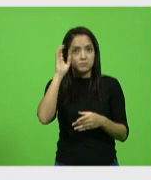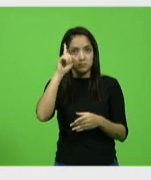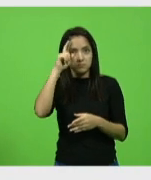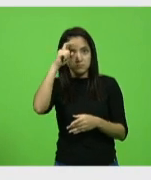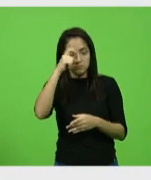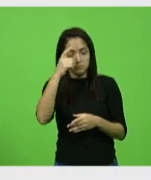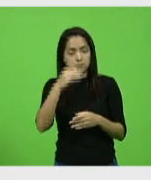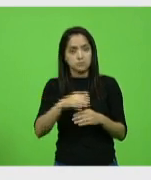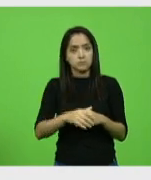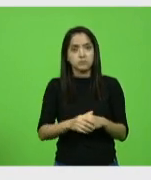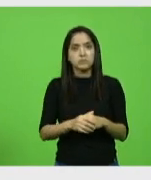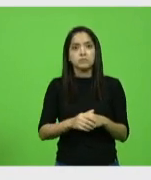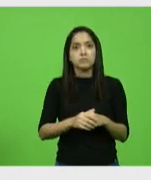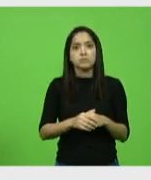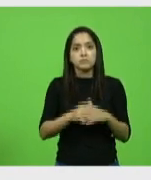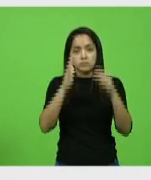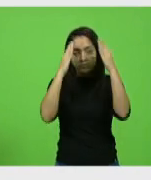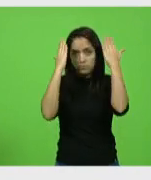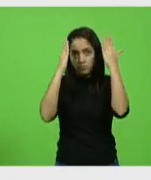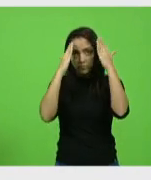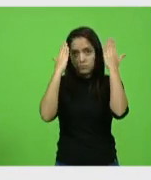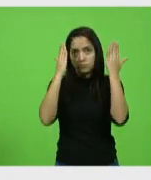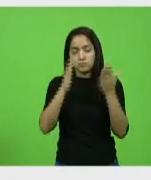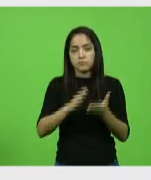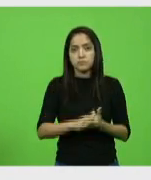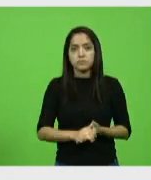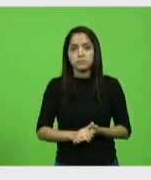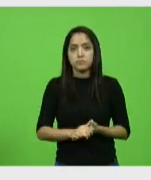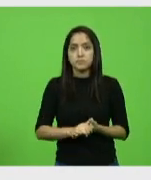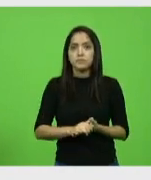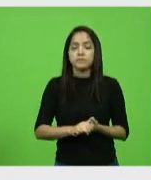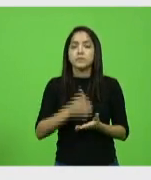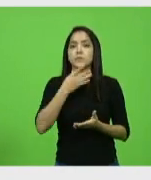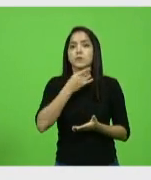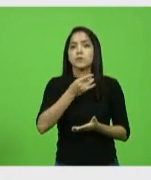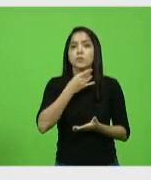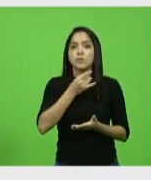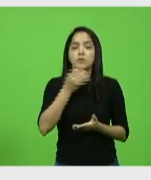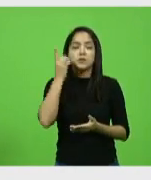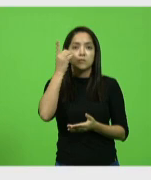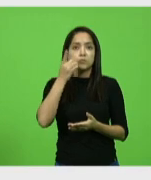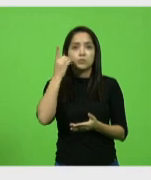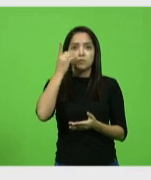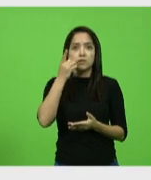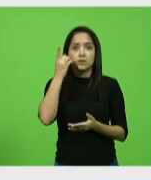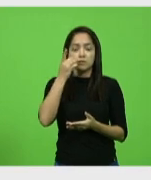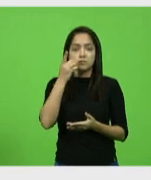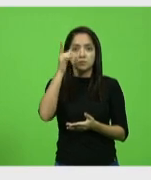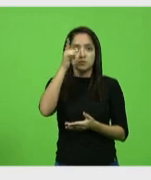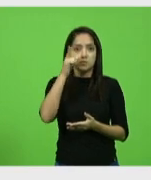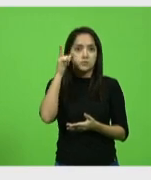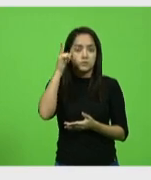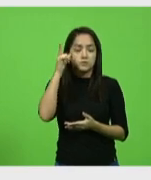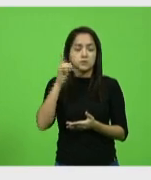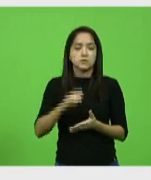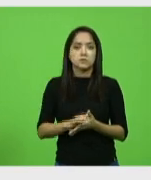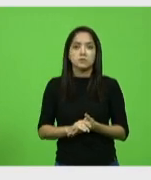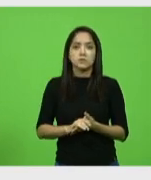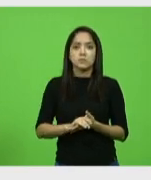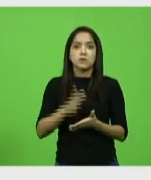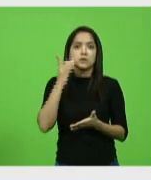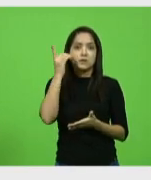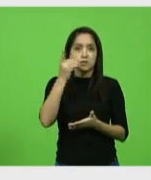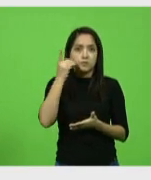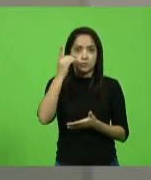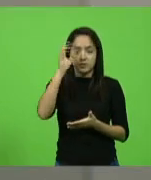deputado José Milton Schaefer, deputado Valdir Cobalquini, deputado Laércio Schuster e deputado